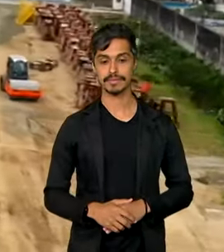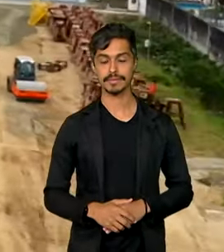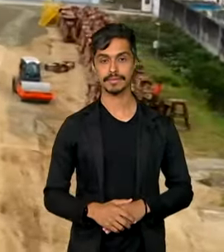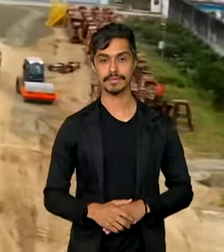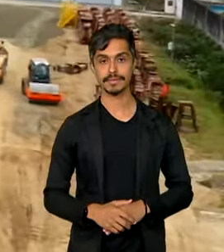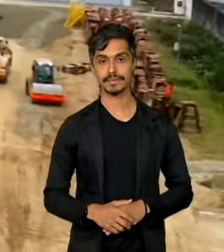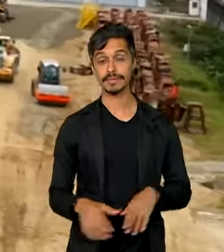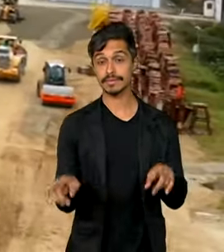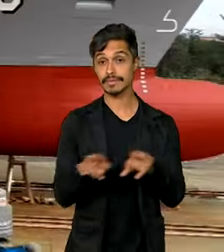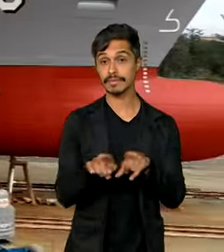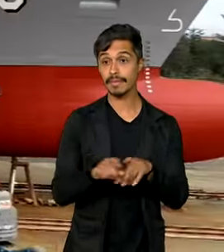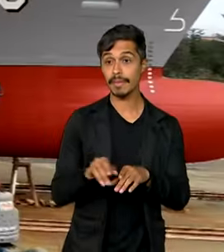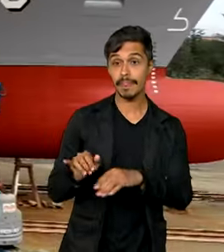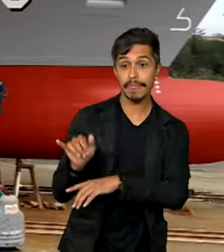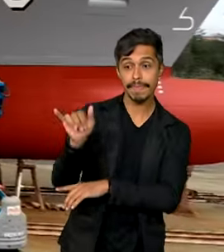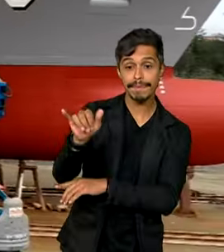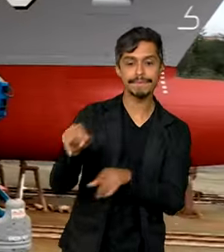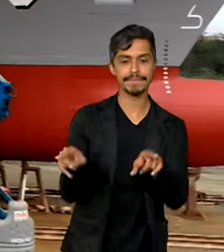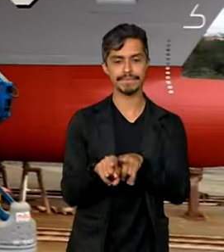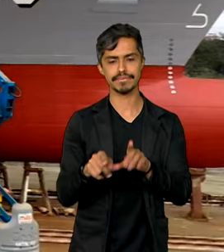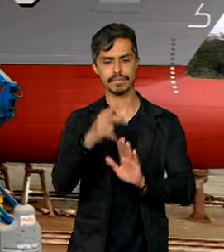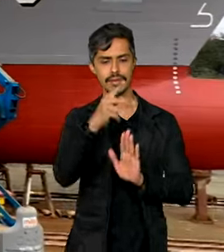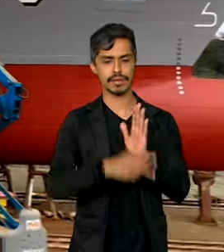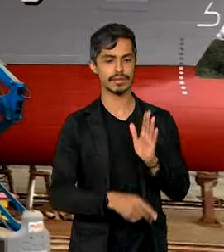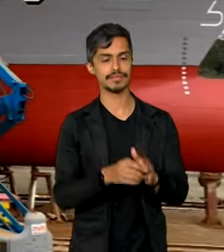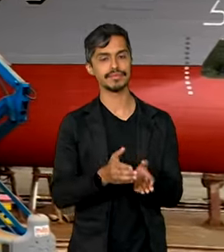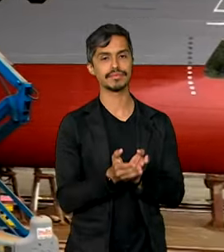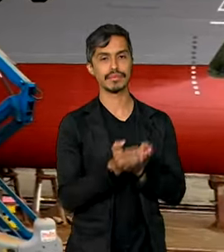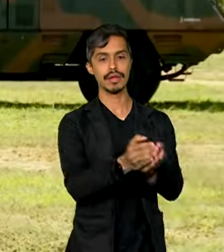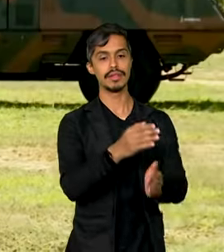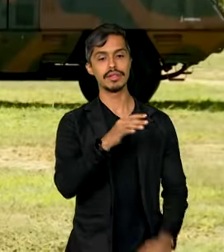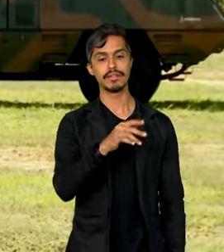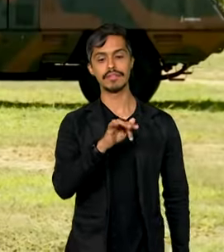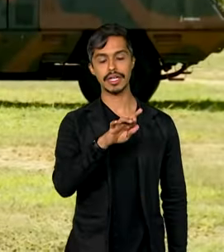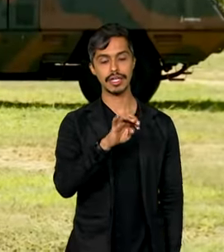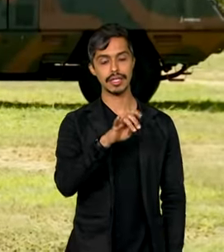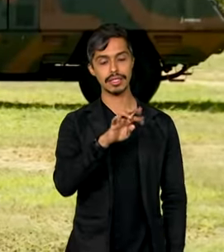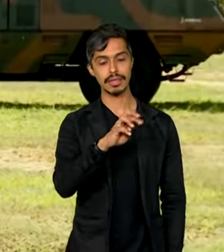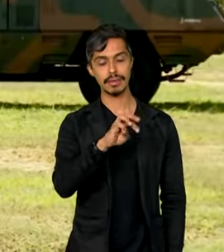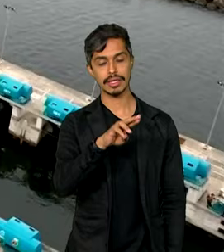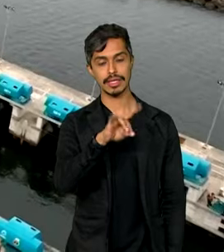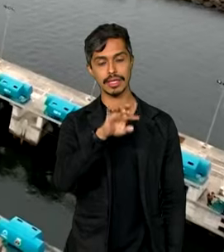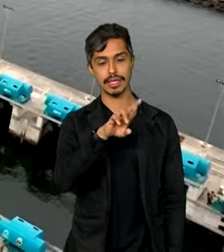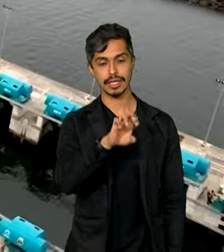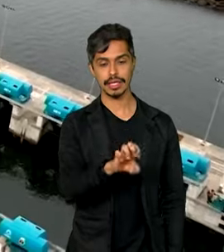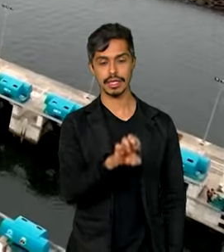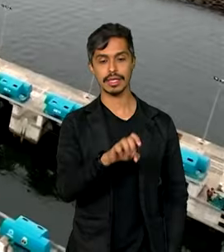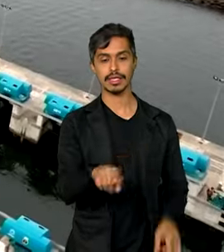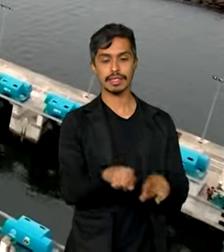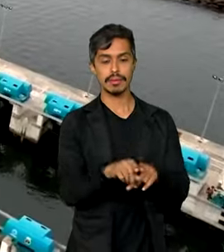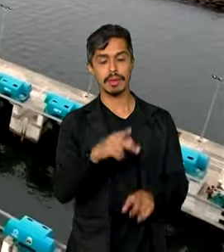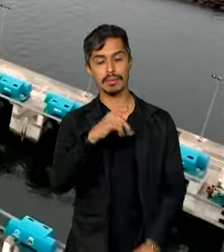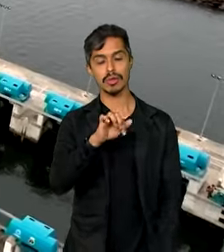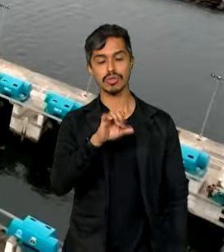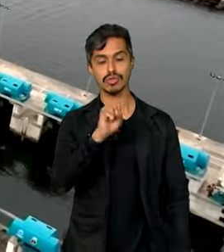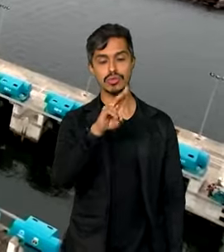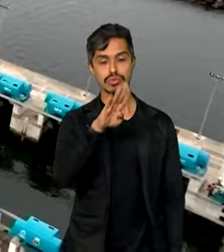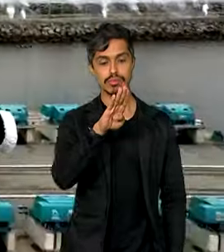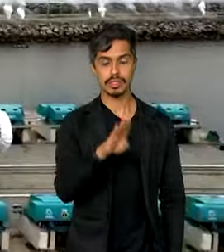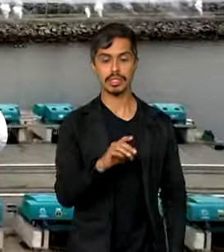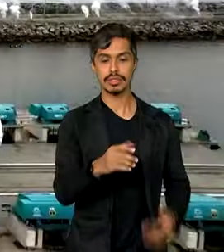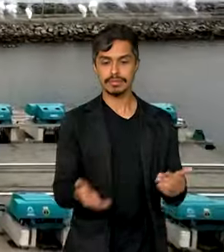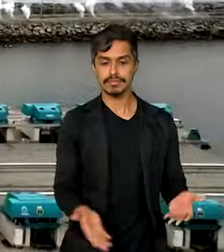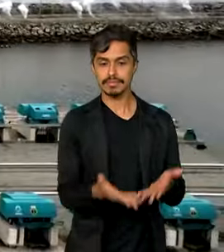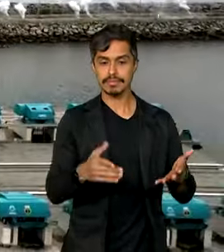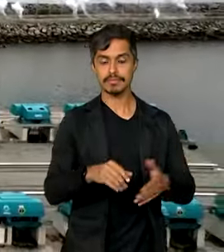Além das aeronaves, projetos como a Fragata Tamandaré, o Sistema Astros e o ProSub também impulsionam